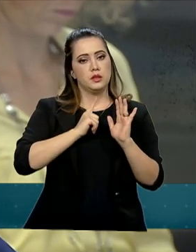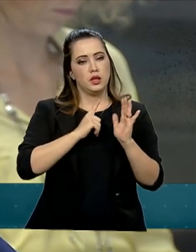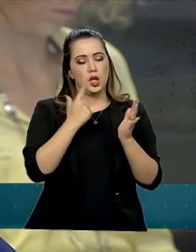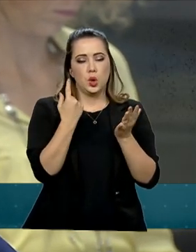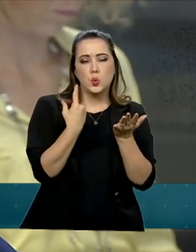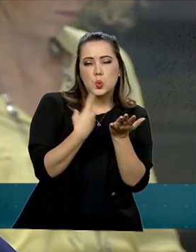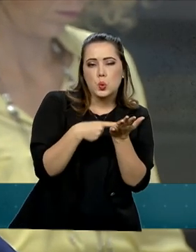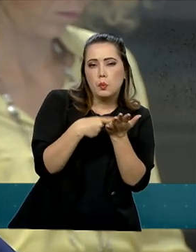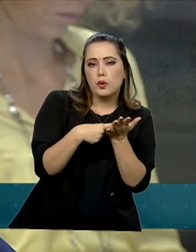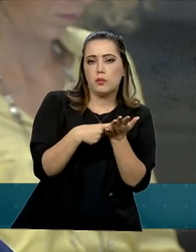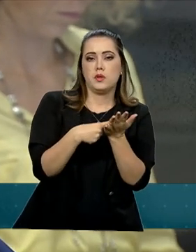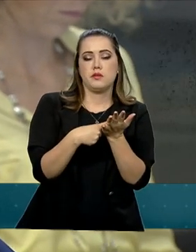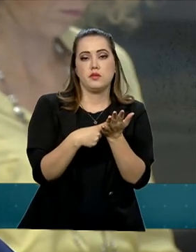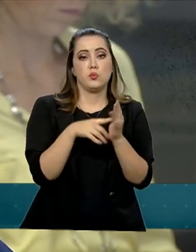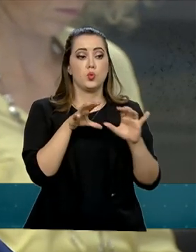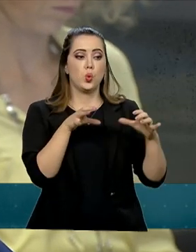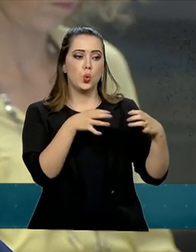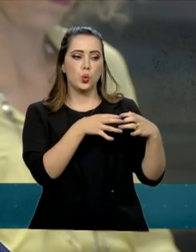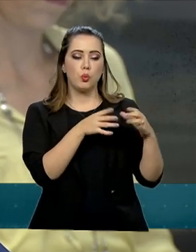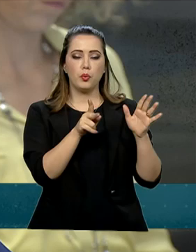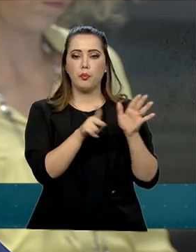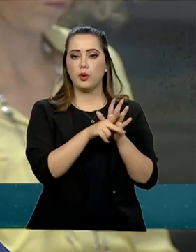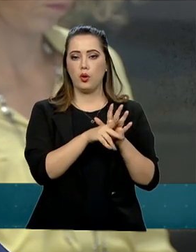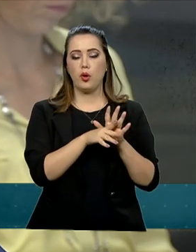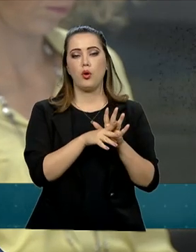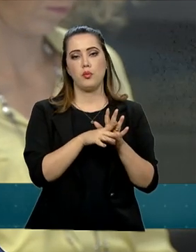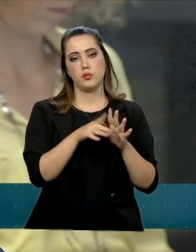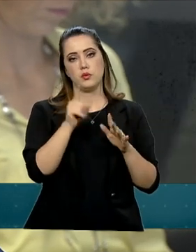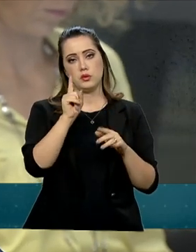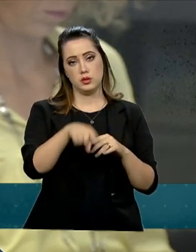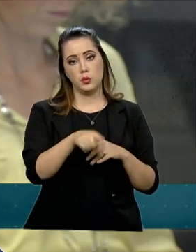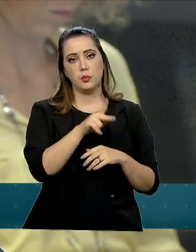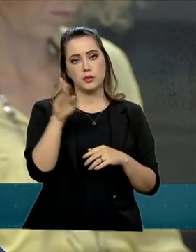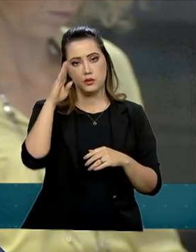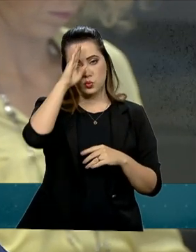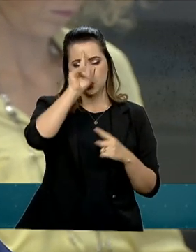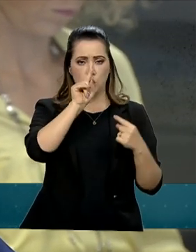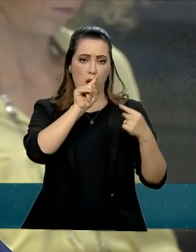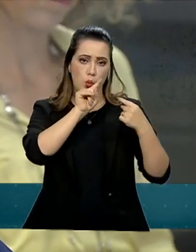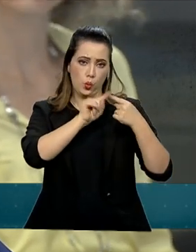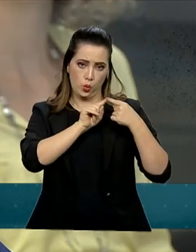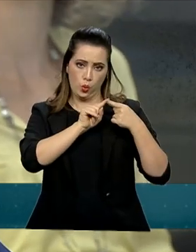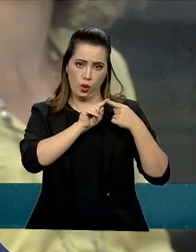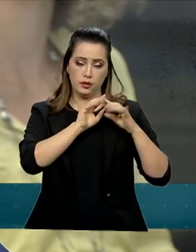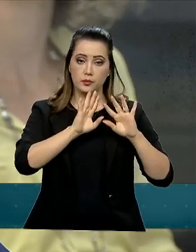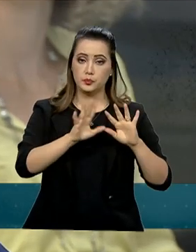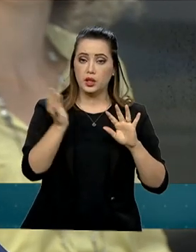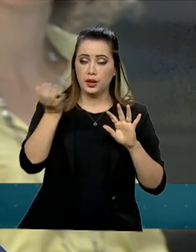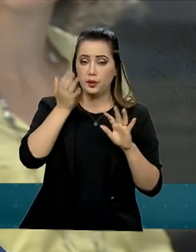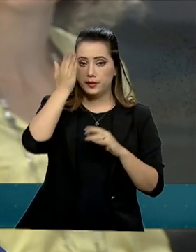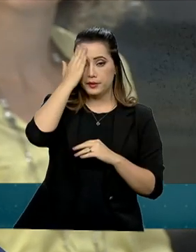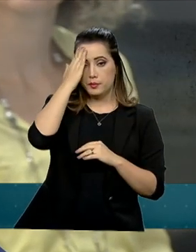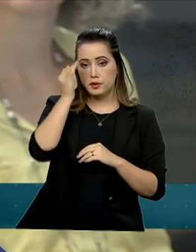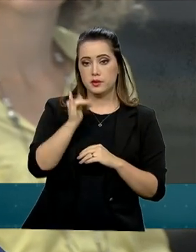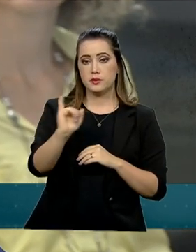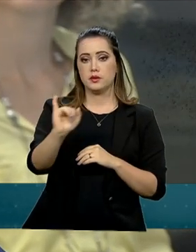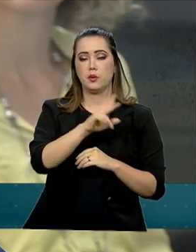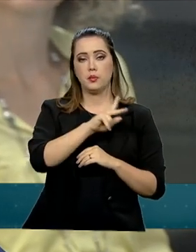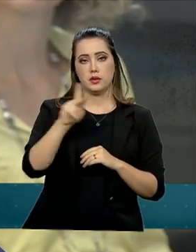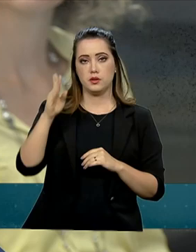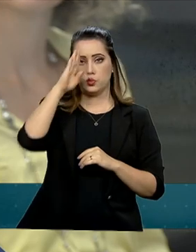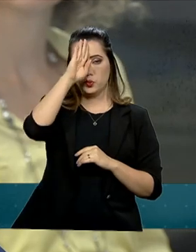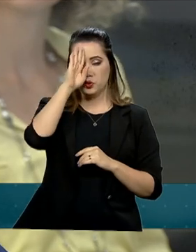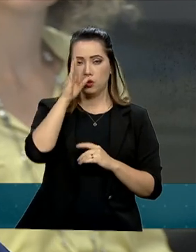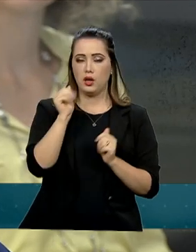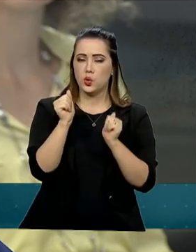algumas demandas da categoria, algumas demandas defendidas, inclusive, pelo presidente da República. Eu gostaria de saber se o presidente participou dessas